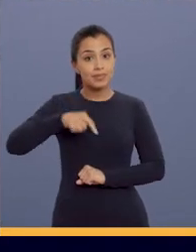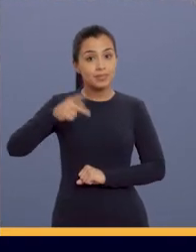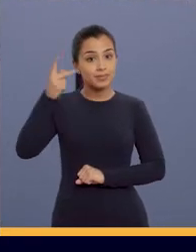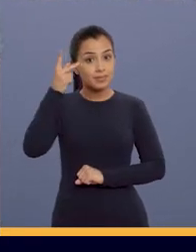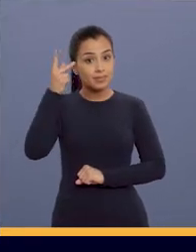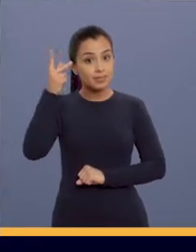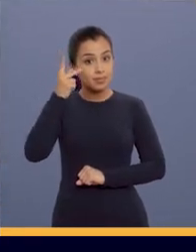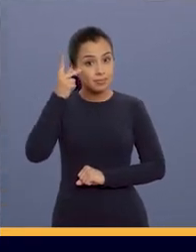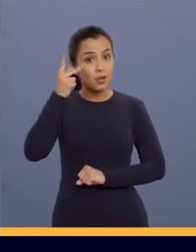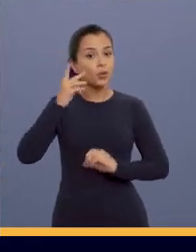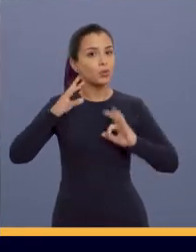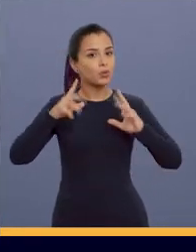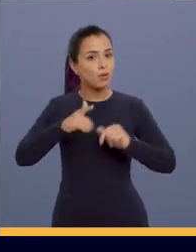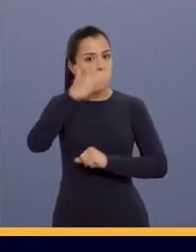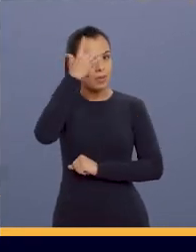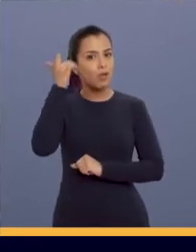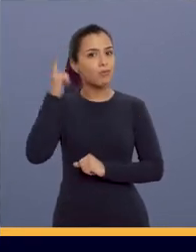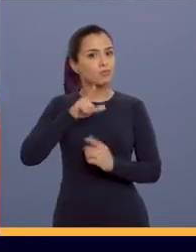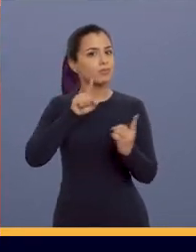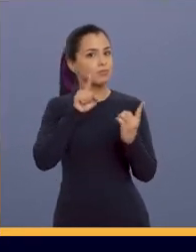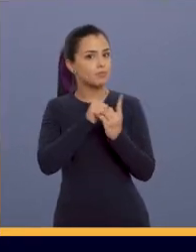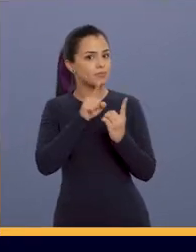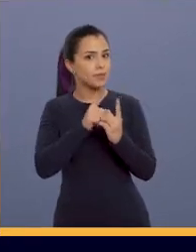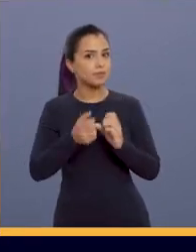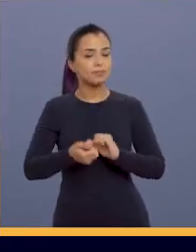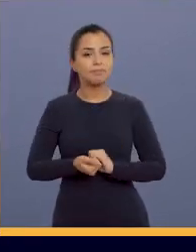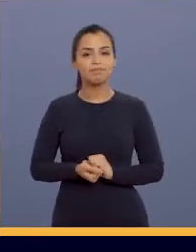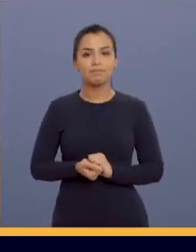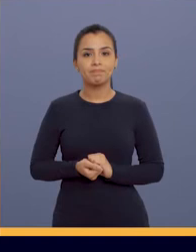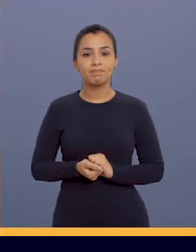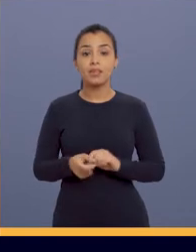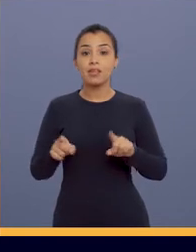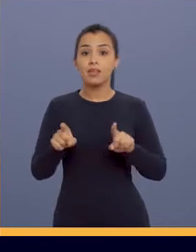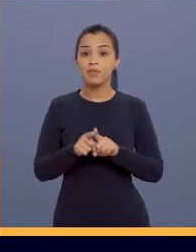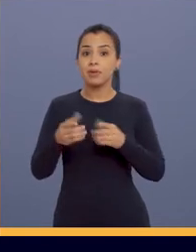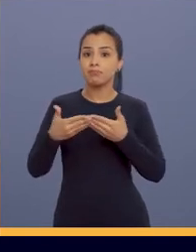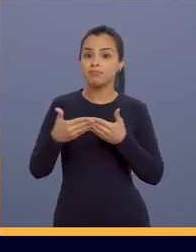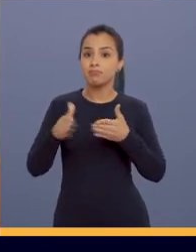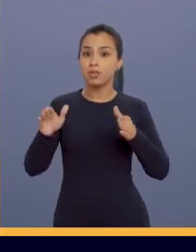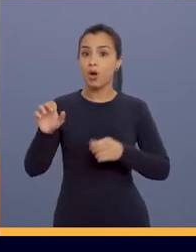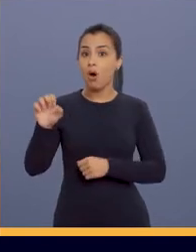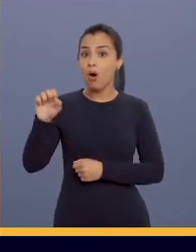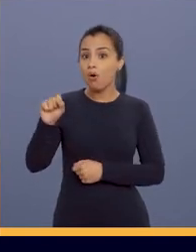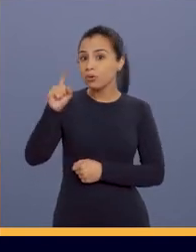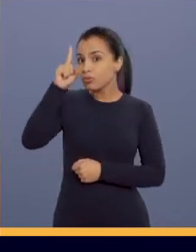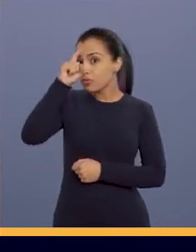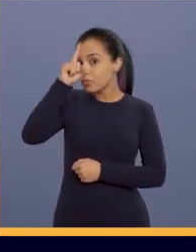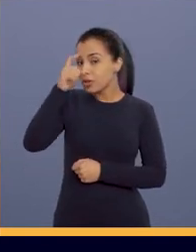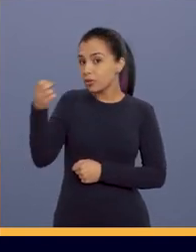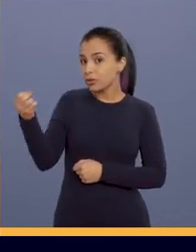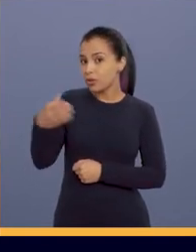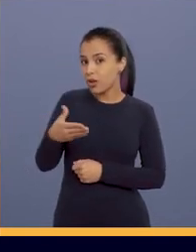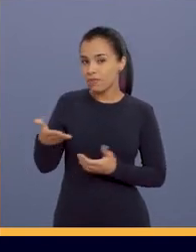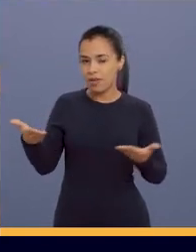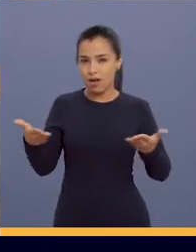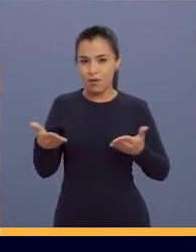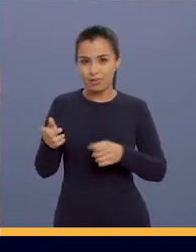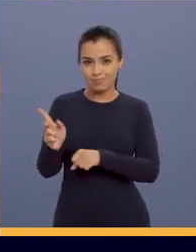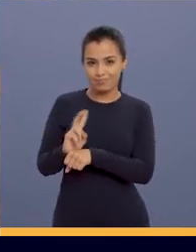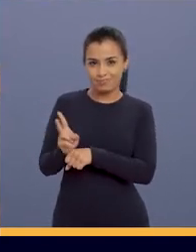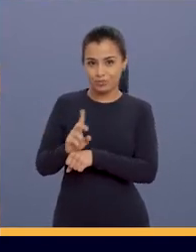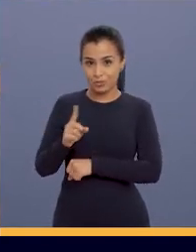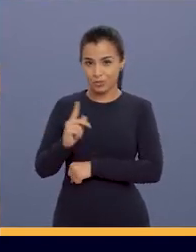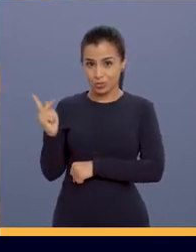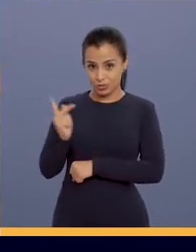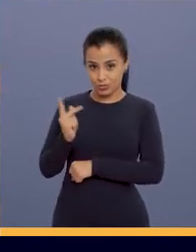de São Paulo, ninguém ficou sem atendimento. Além de entregar oito novos hospitais durante a nossa gestão, nós